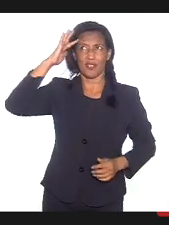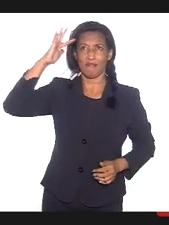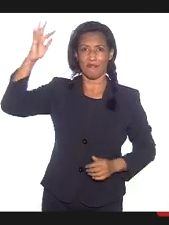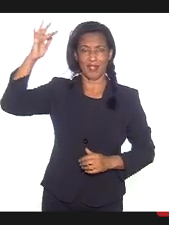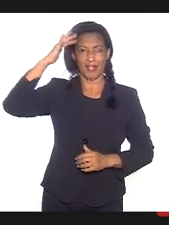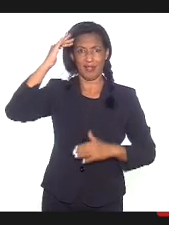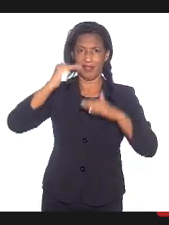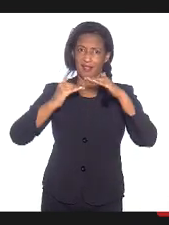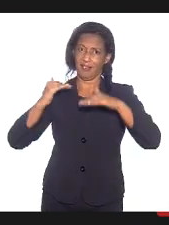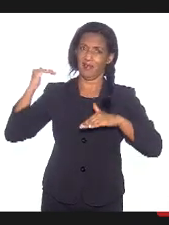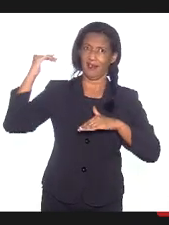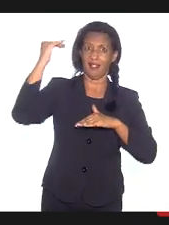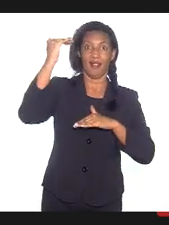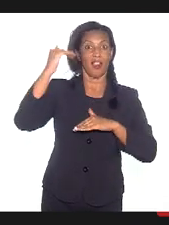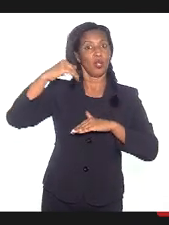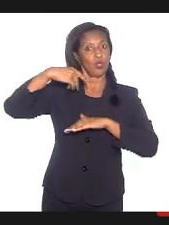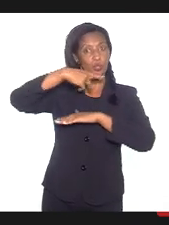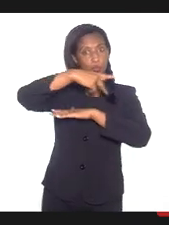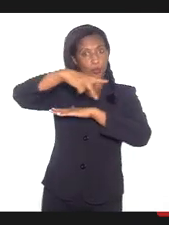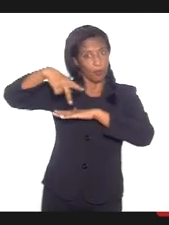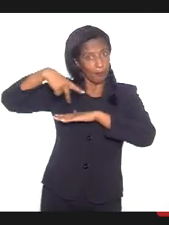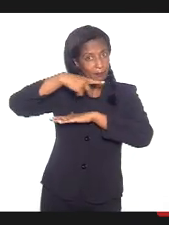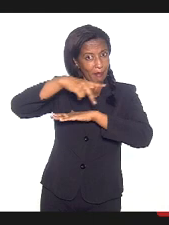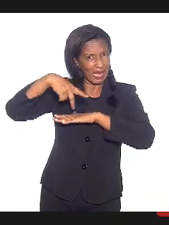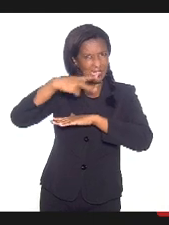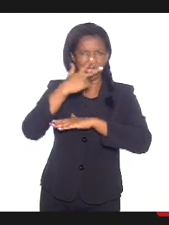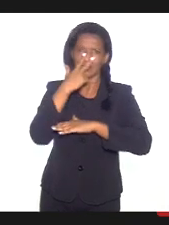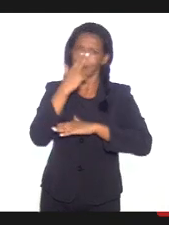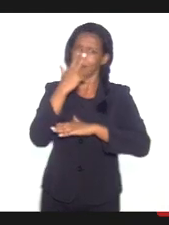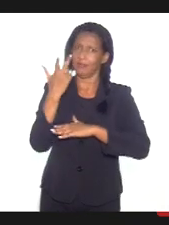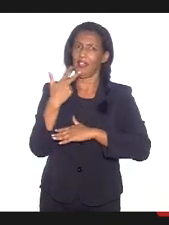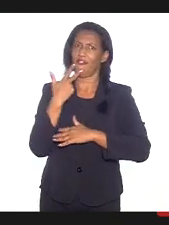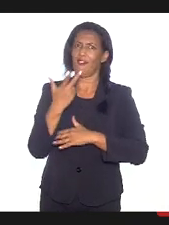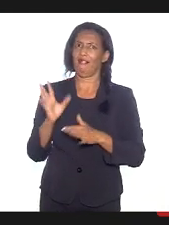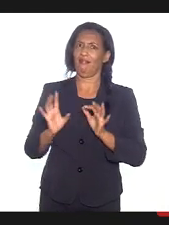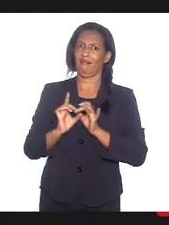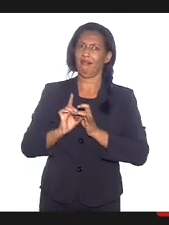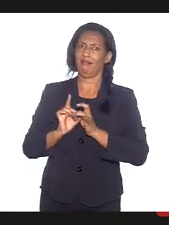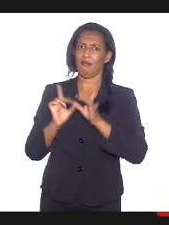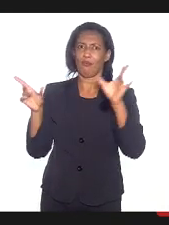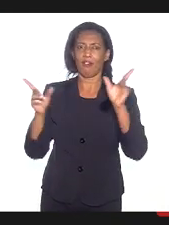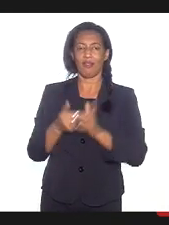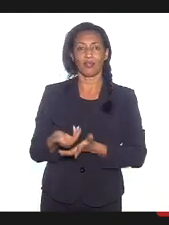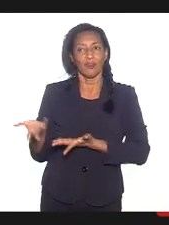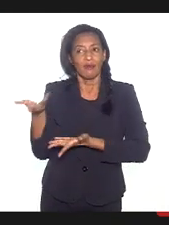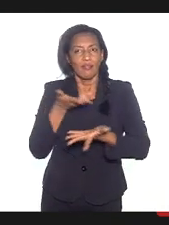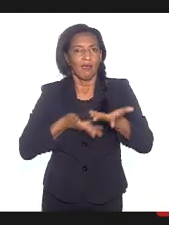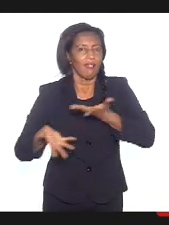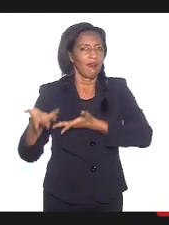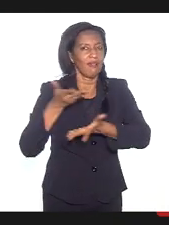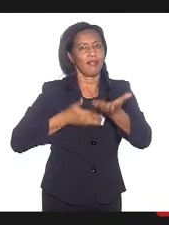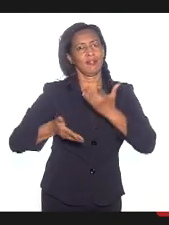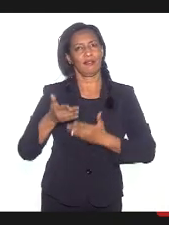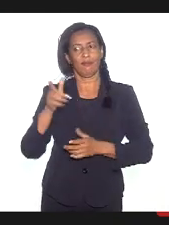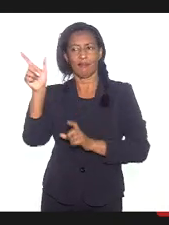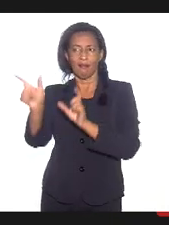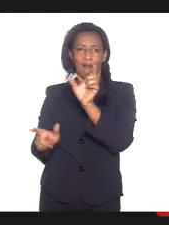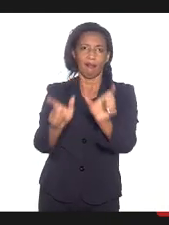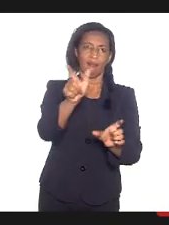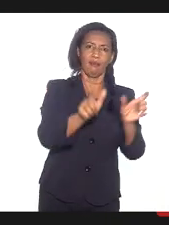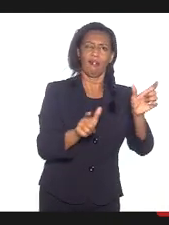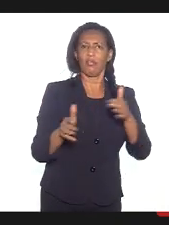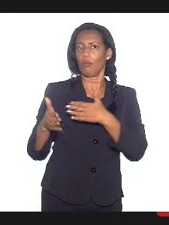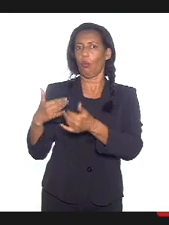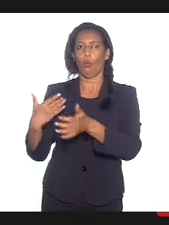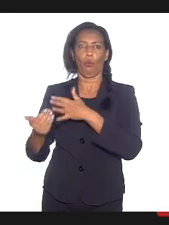num país que se queira democrático das relações entre as pessoas, independentemente de qualquer